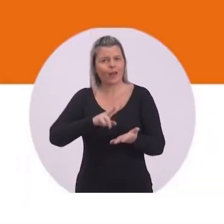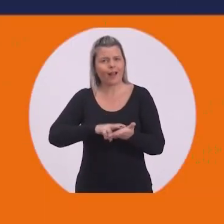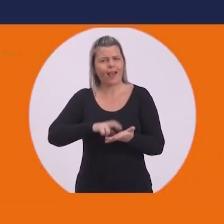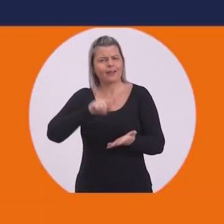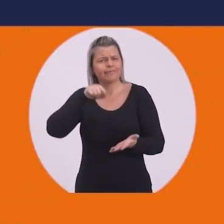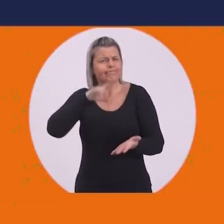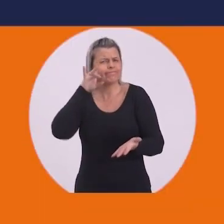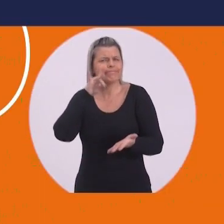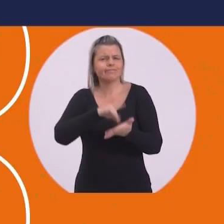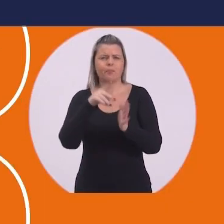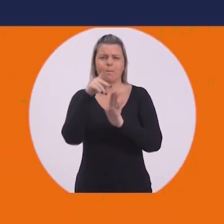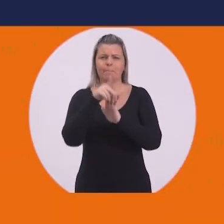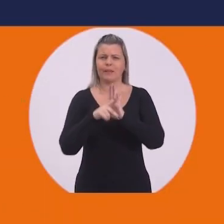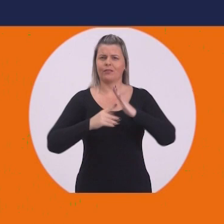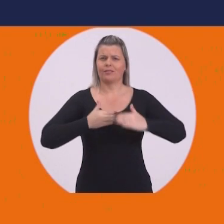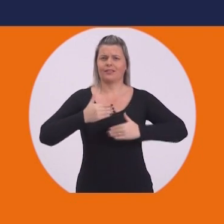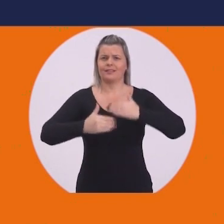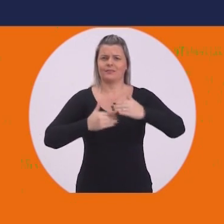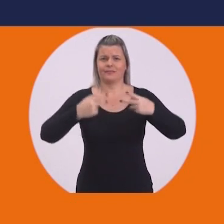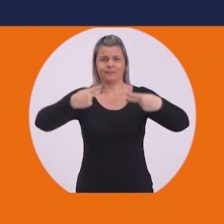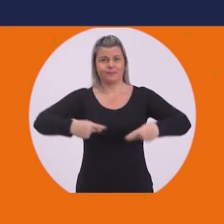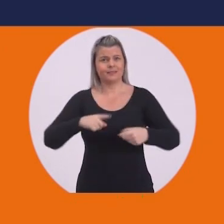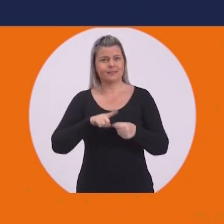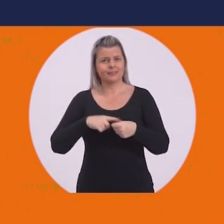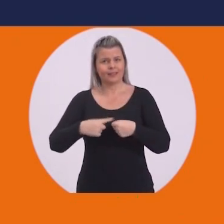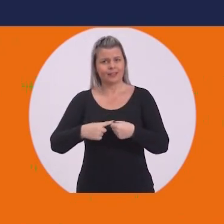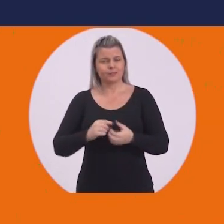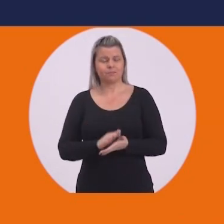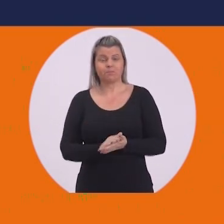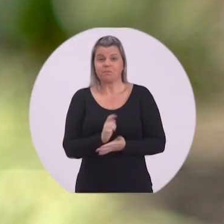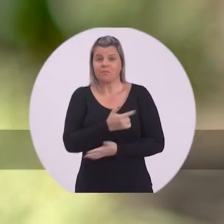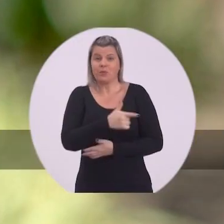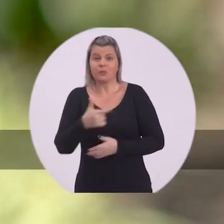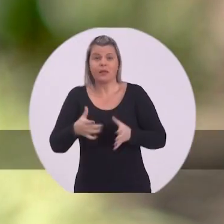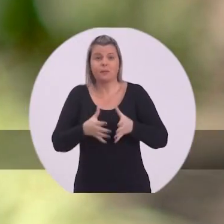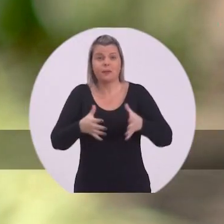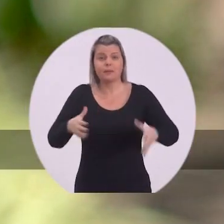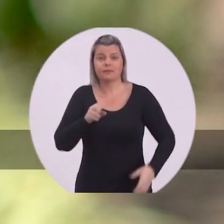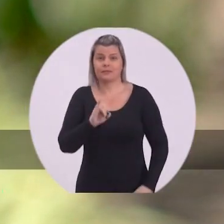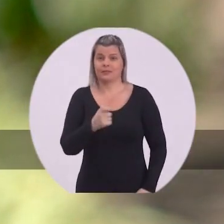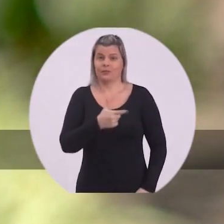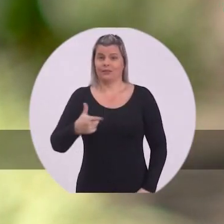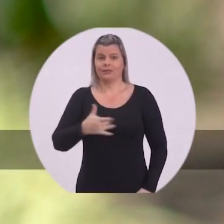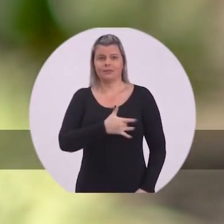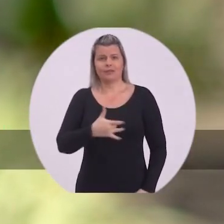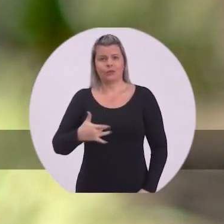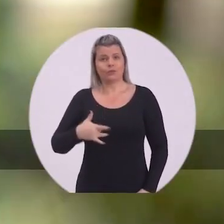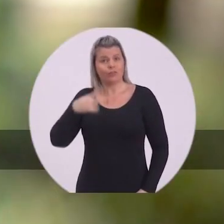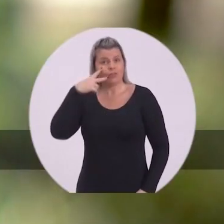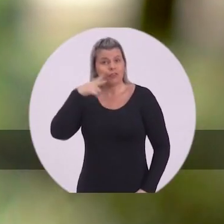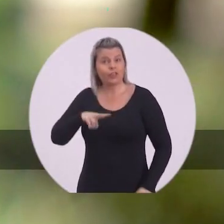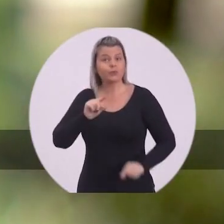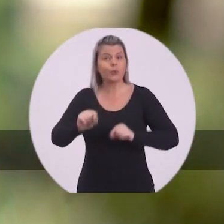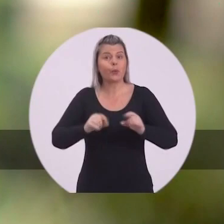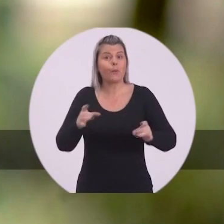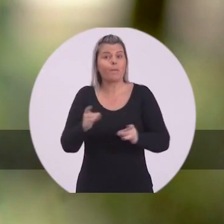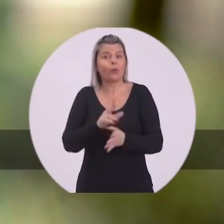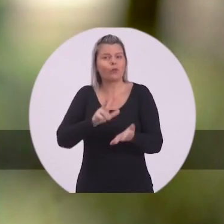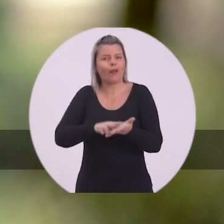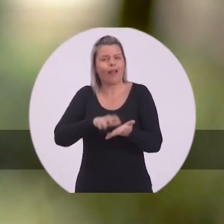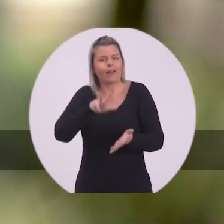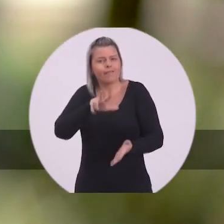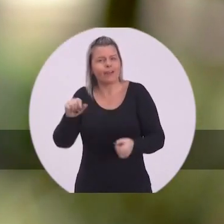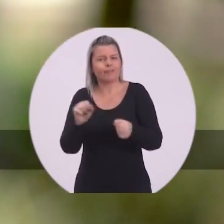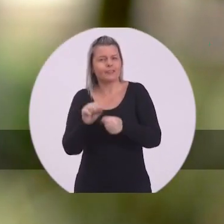Pronto Alegre, o verdadeiro plano de desenvolvimento da cidade. Não existe crescimento sem saúde. Veja as